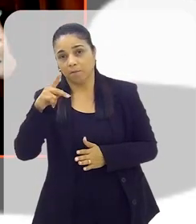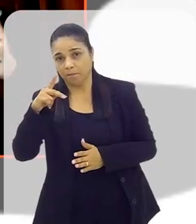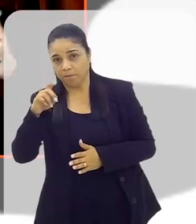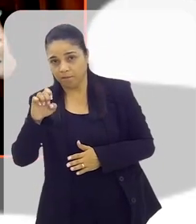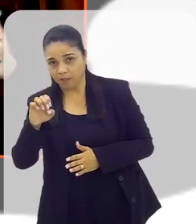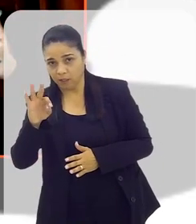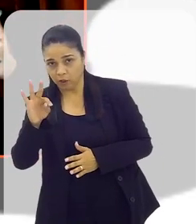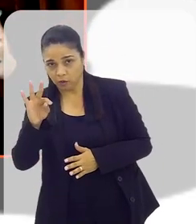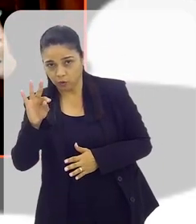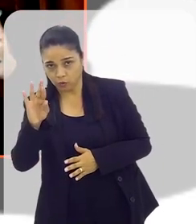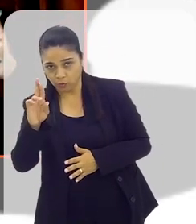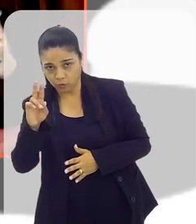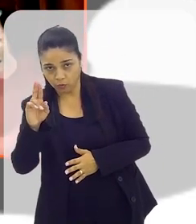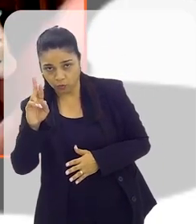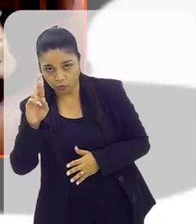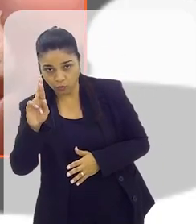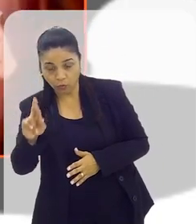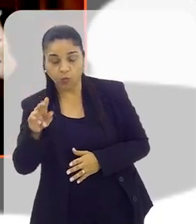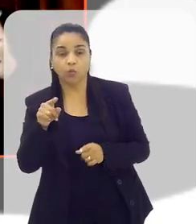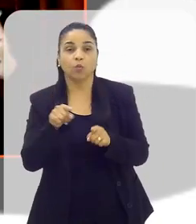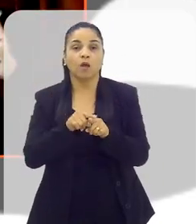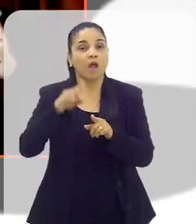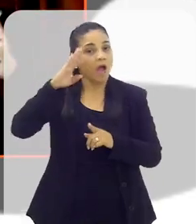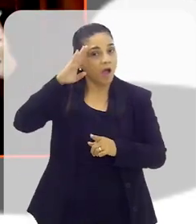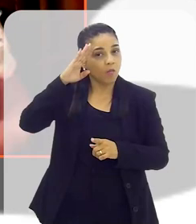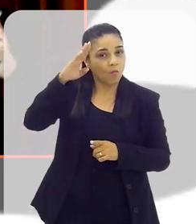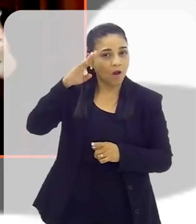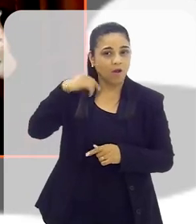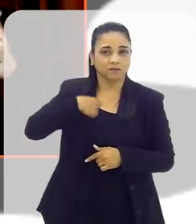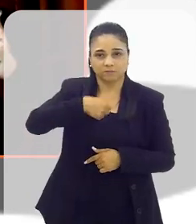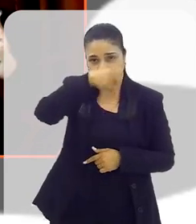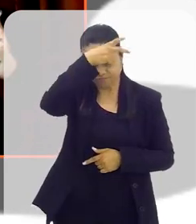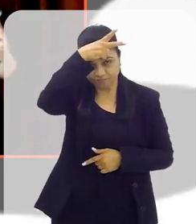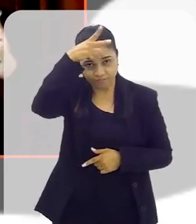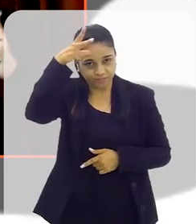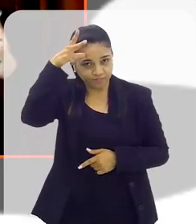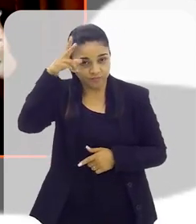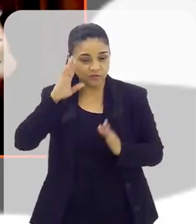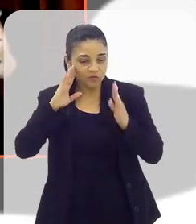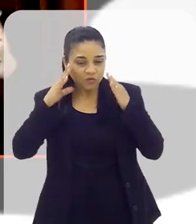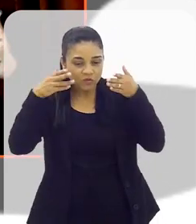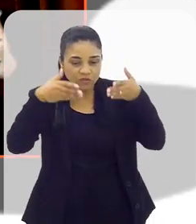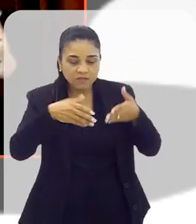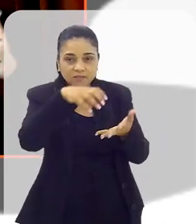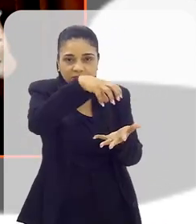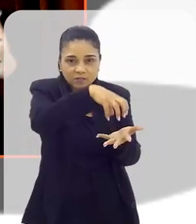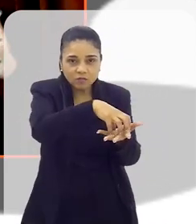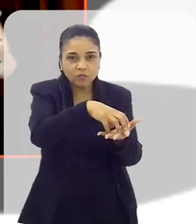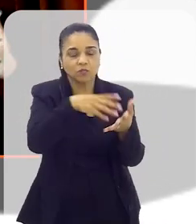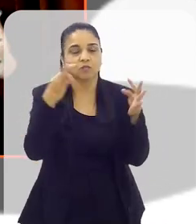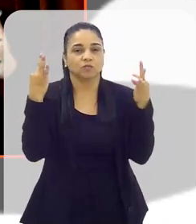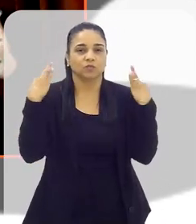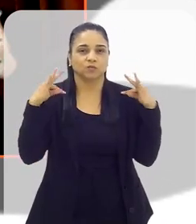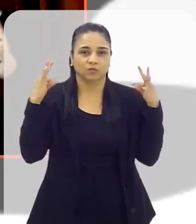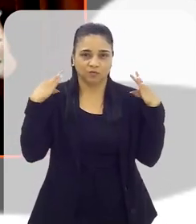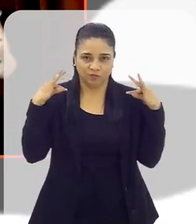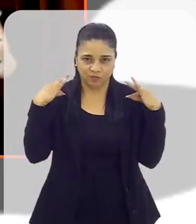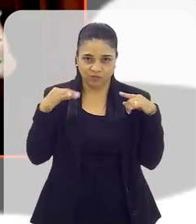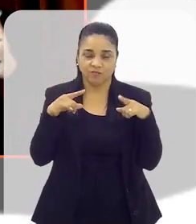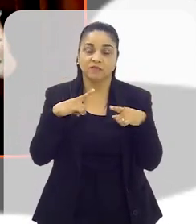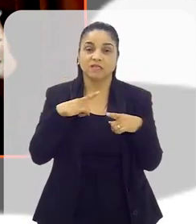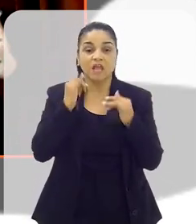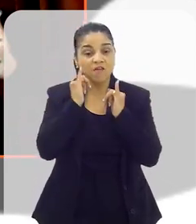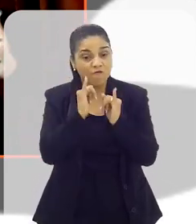BPTUR, falar na realidade que a própria guarda municipal tem um setor específico voltado para atividade turística.